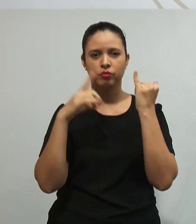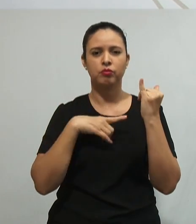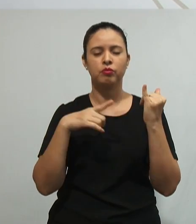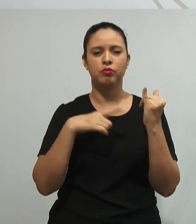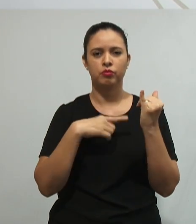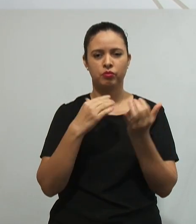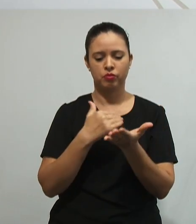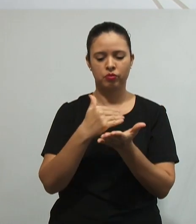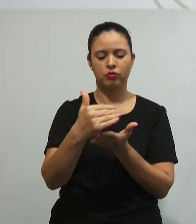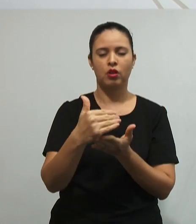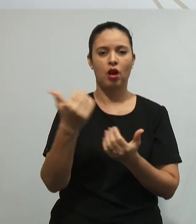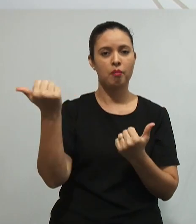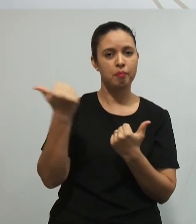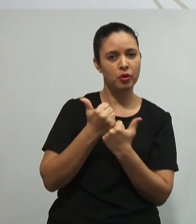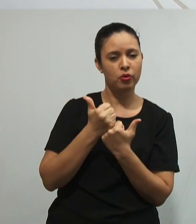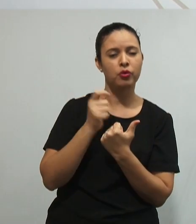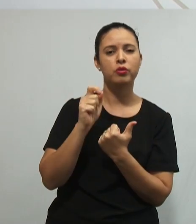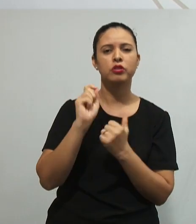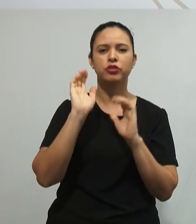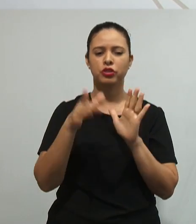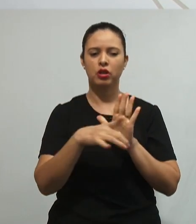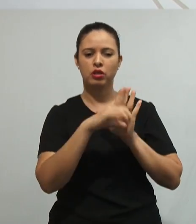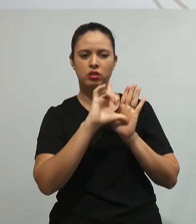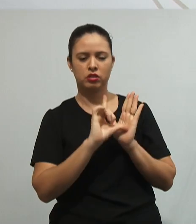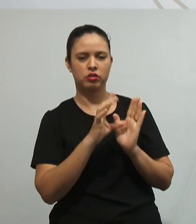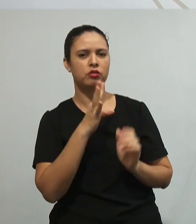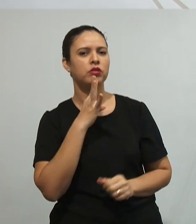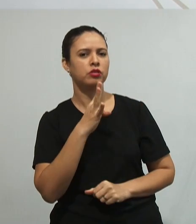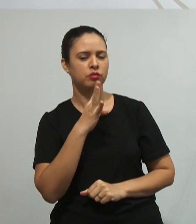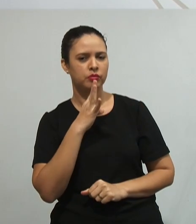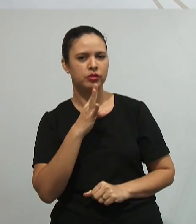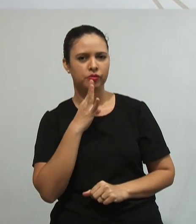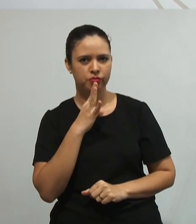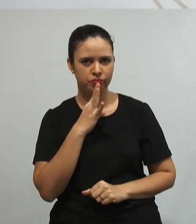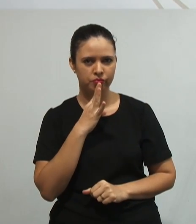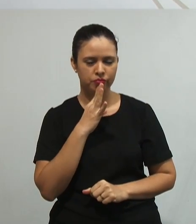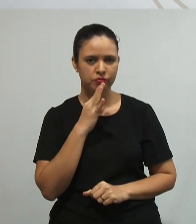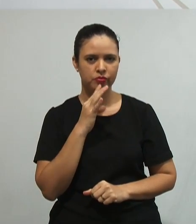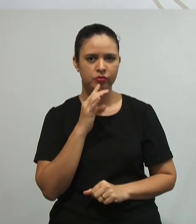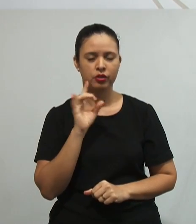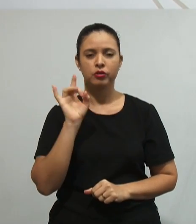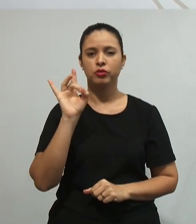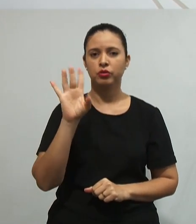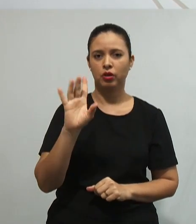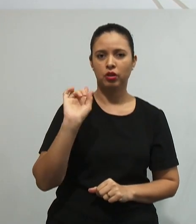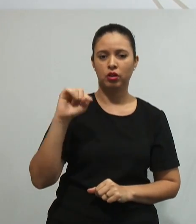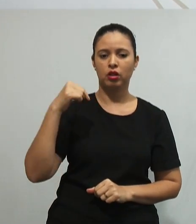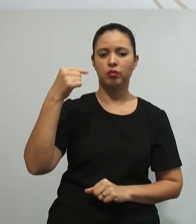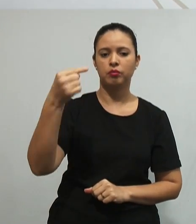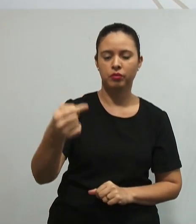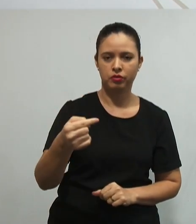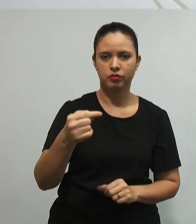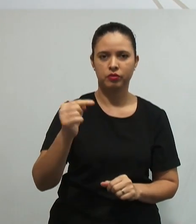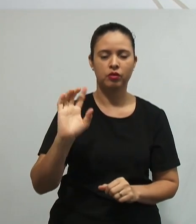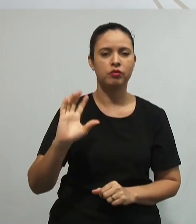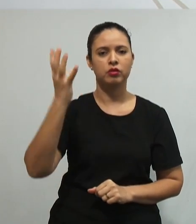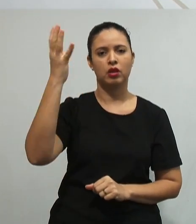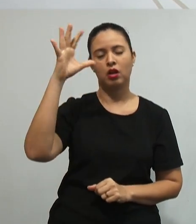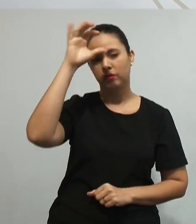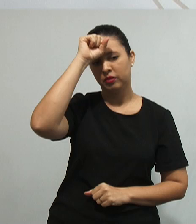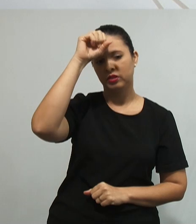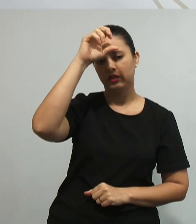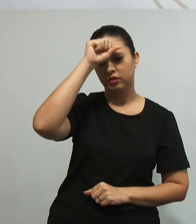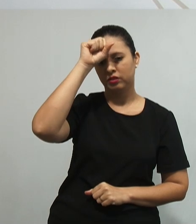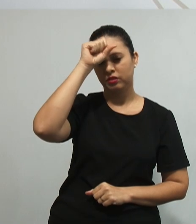como ponto de apoio aqueles conhecimentos prévios. E aí, apenas quando isso ocorre, é que a aprendizagem pode